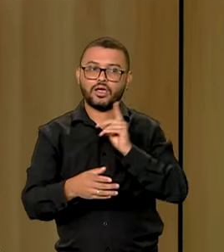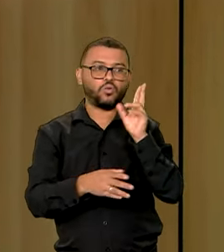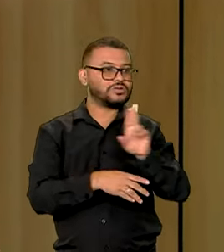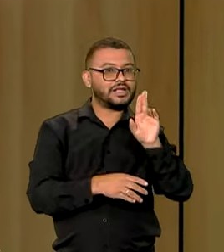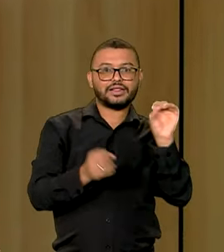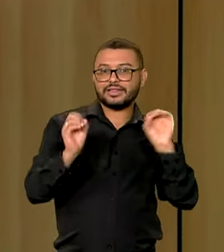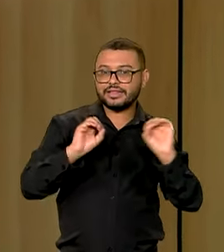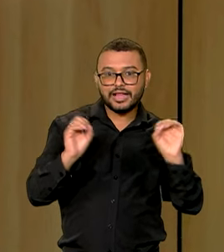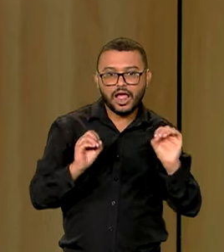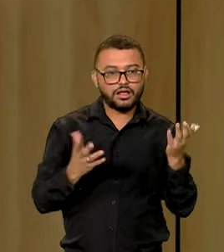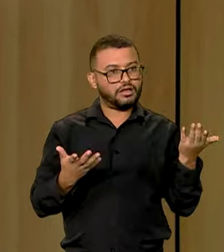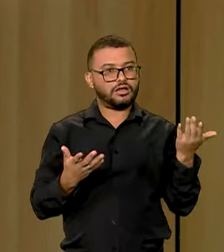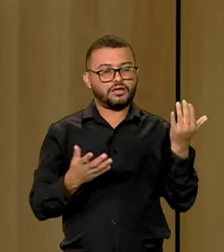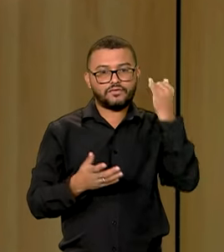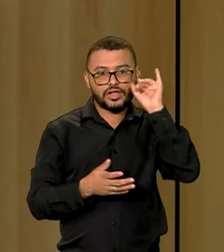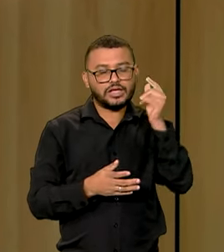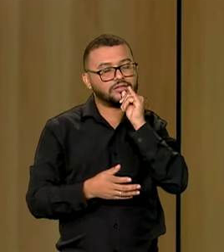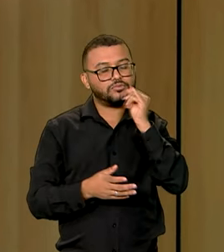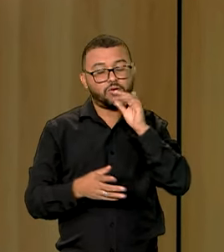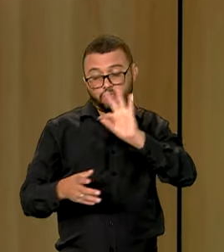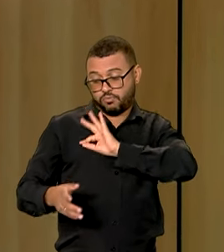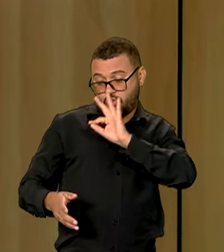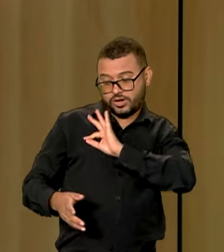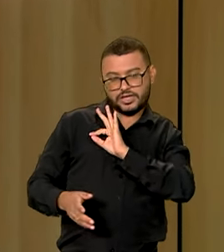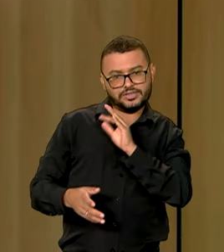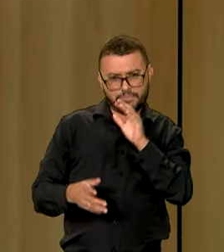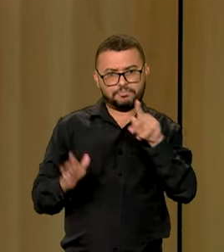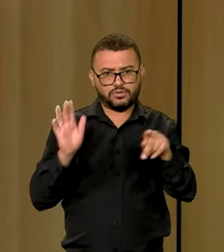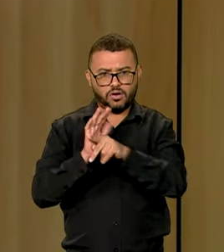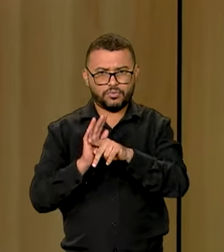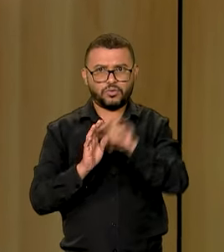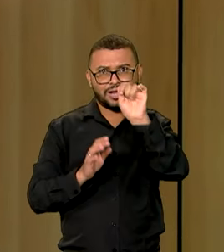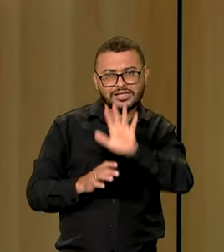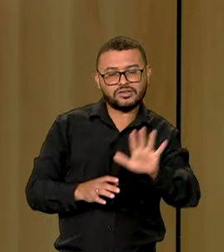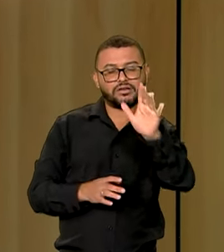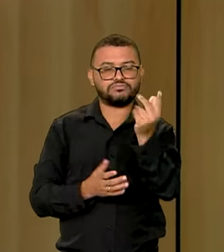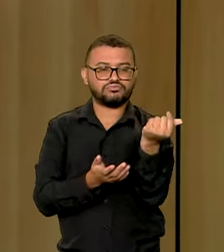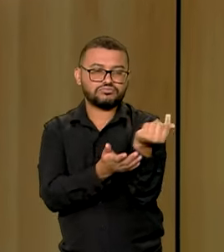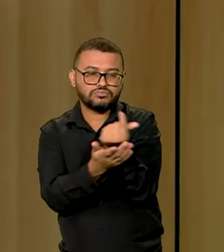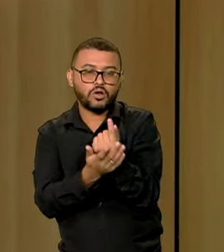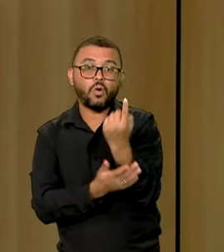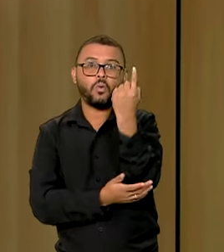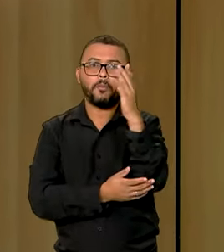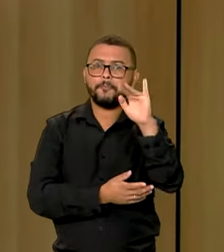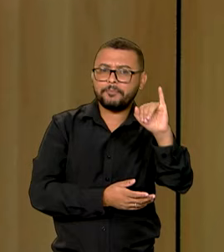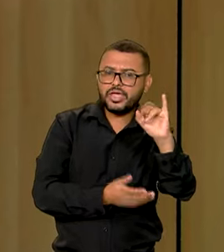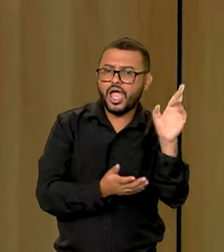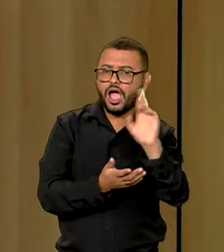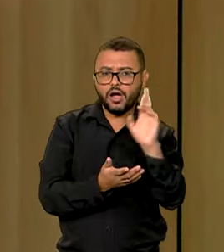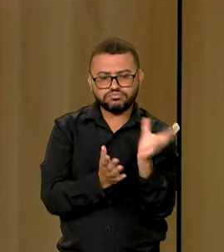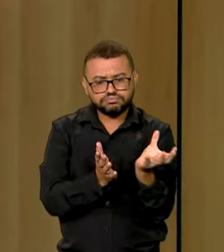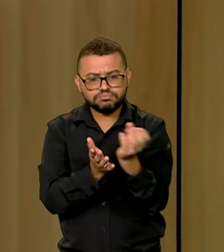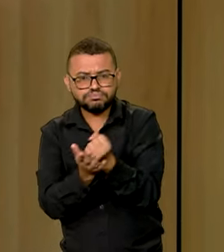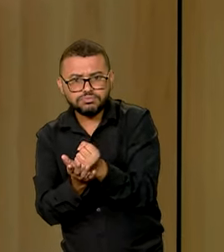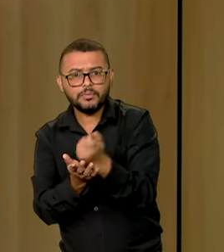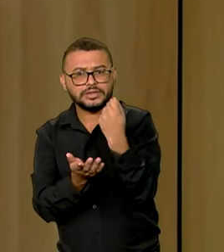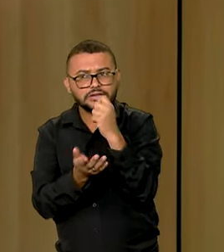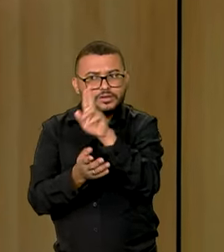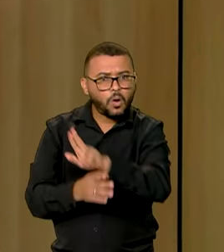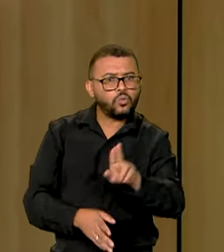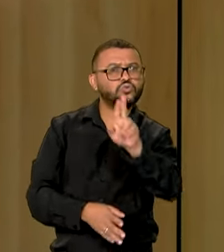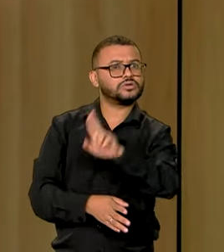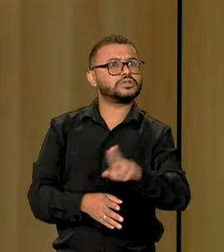uso. No caso do Fundo Penitenciário Nacional, nós temos acumulado algo em torno de um bilhão de reais que precisam ser